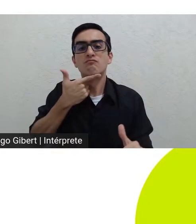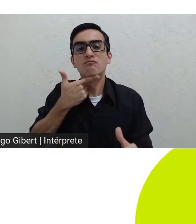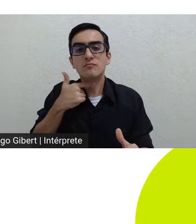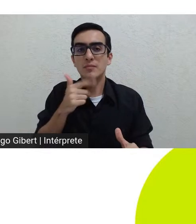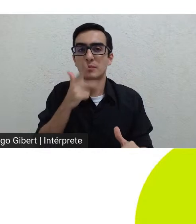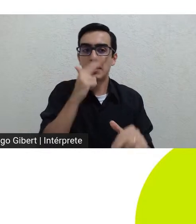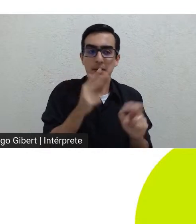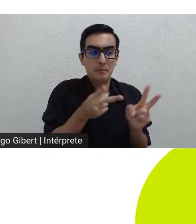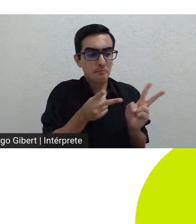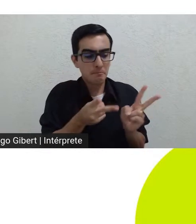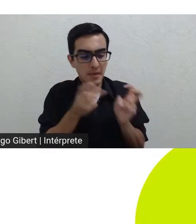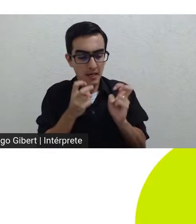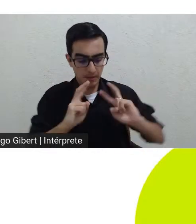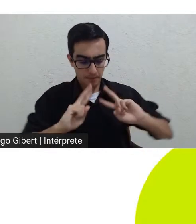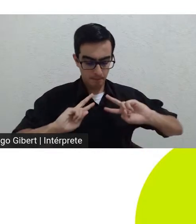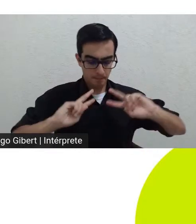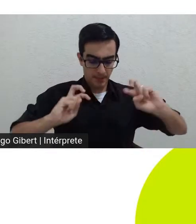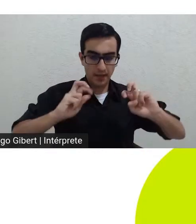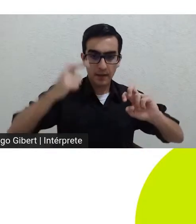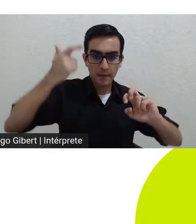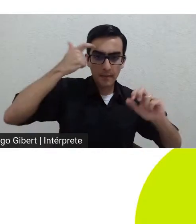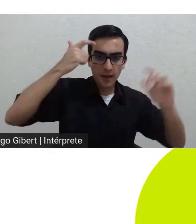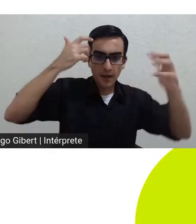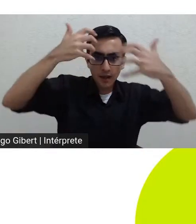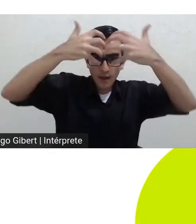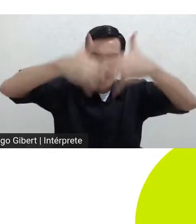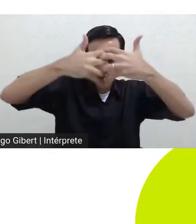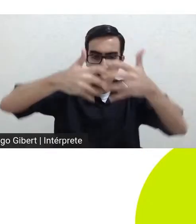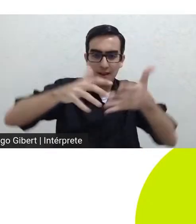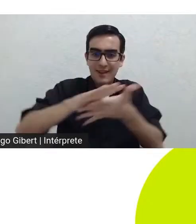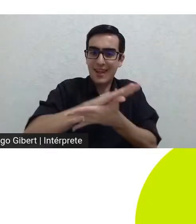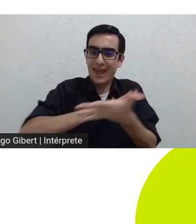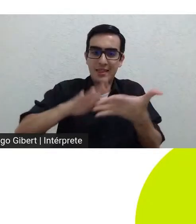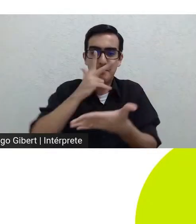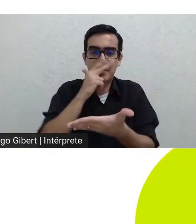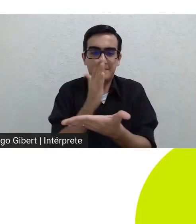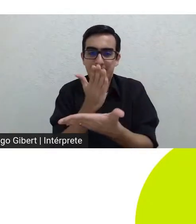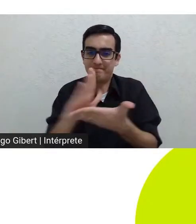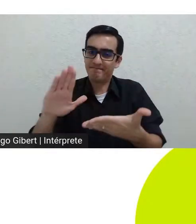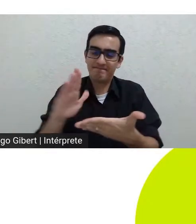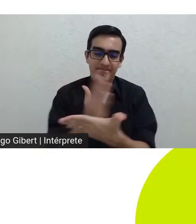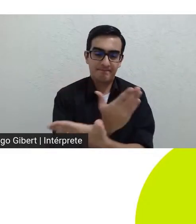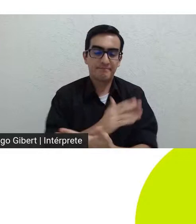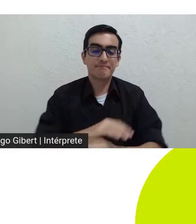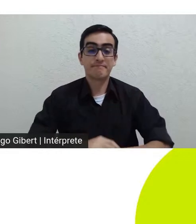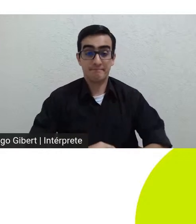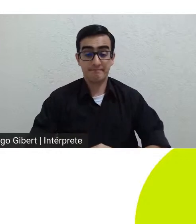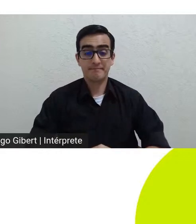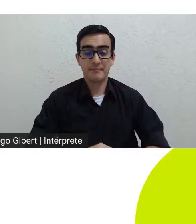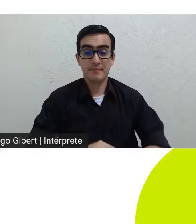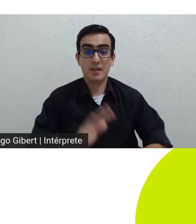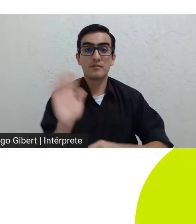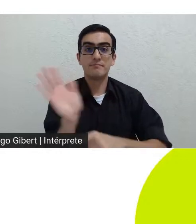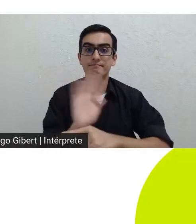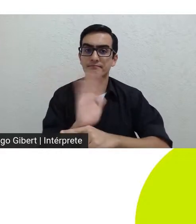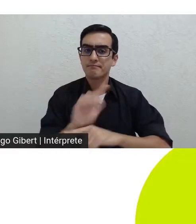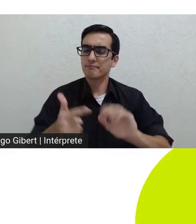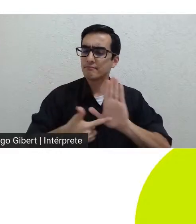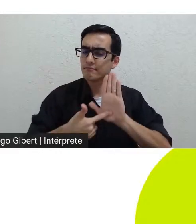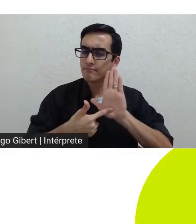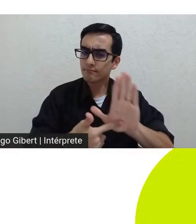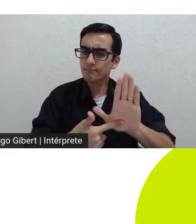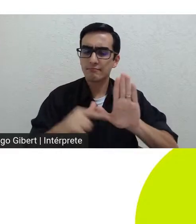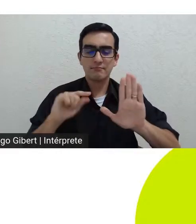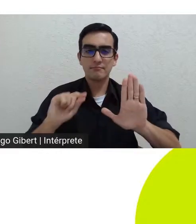percepção e do pensamento tudo se passa como se o seu sofrimento fosse da ordem de uma